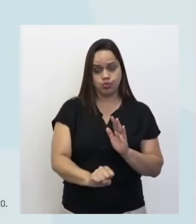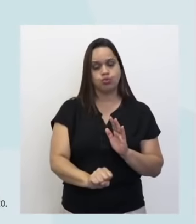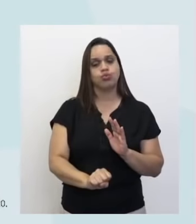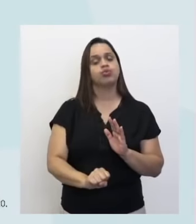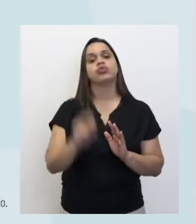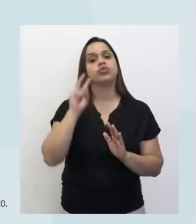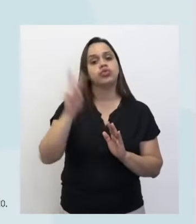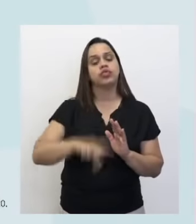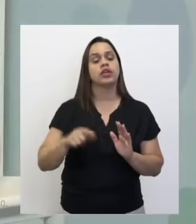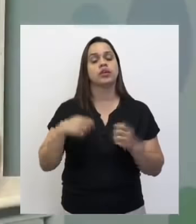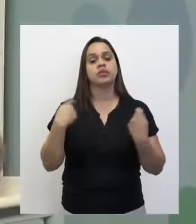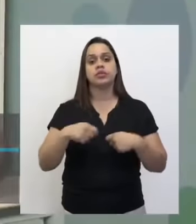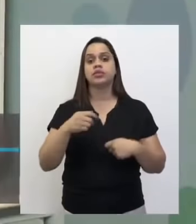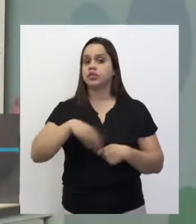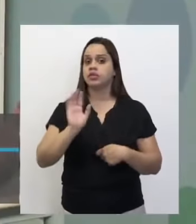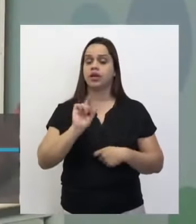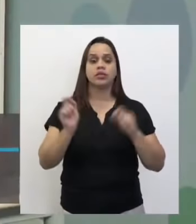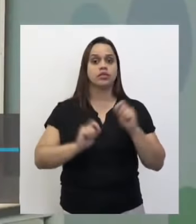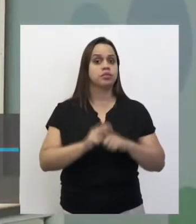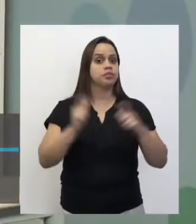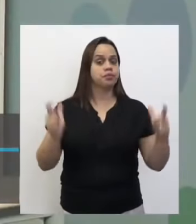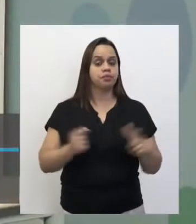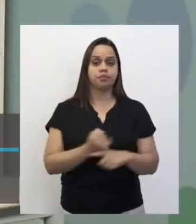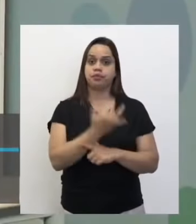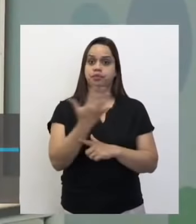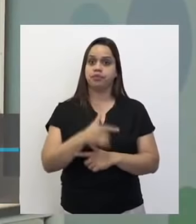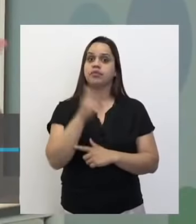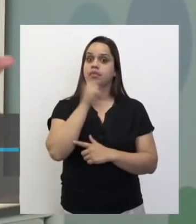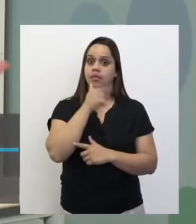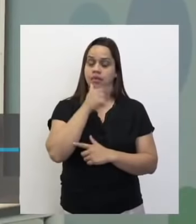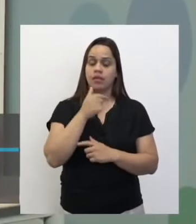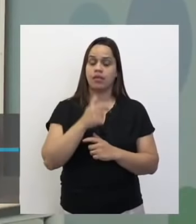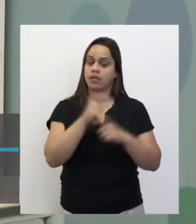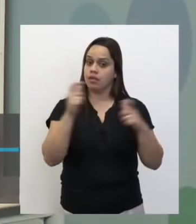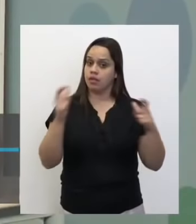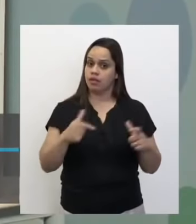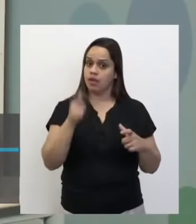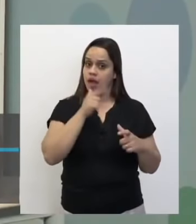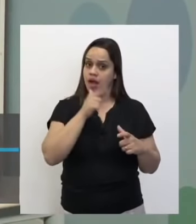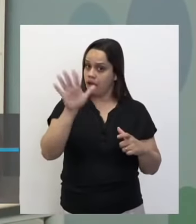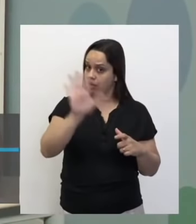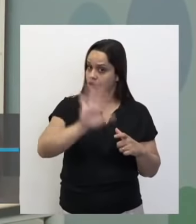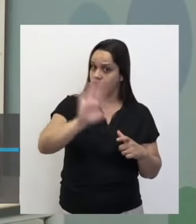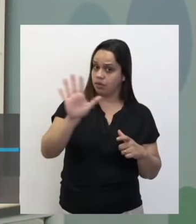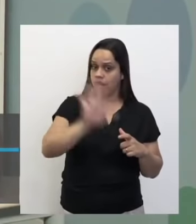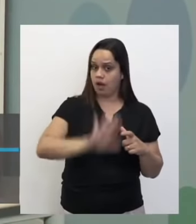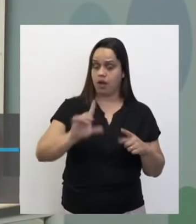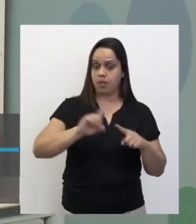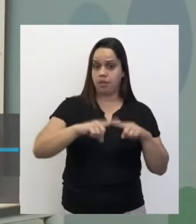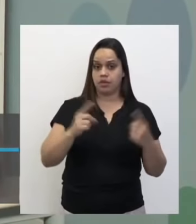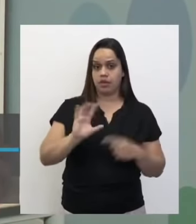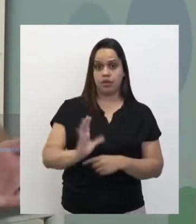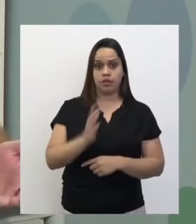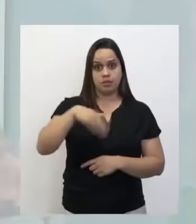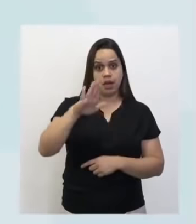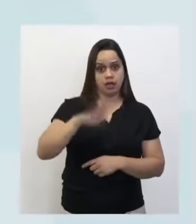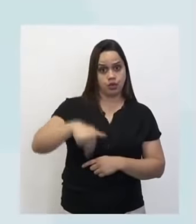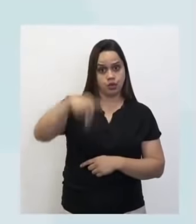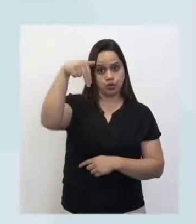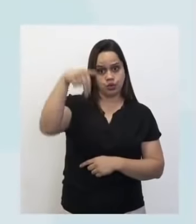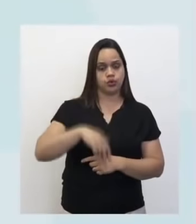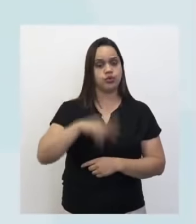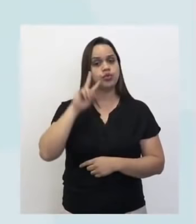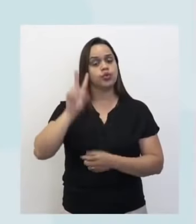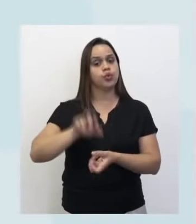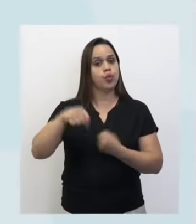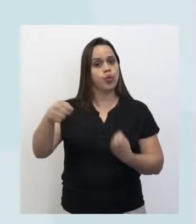precisava de mais, de uma maior quantidade de água nessa região, o que acontece mais é na região norte. E o outro mapa que a gente